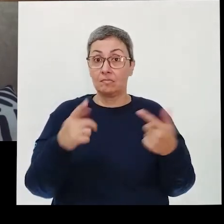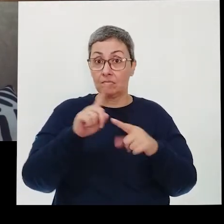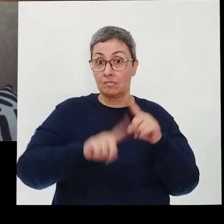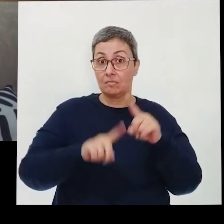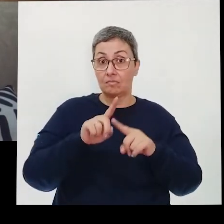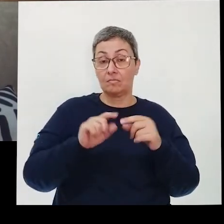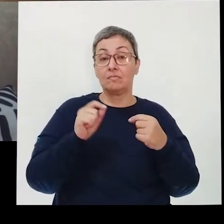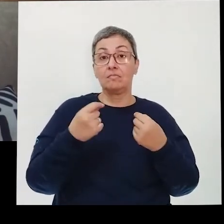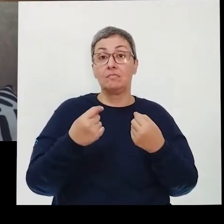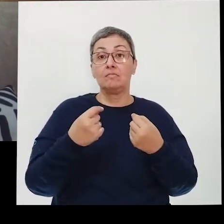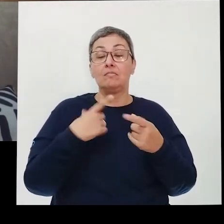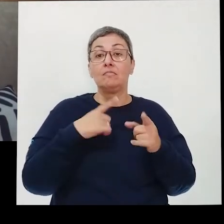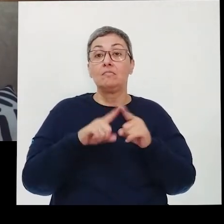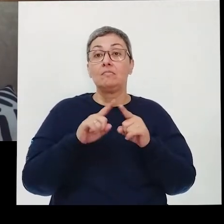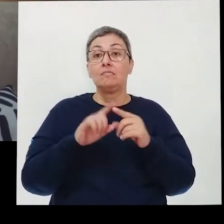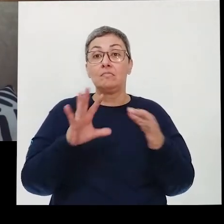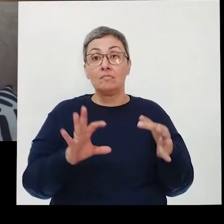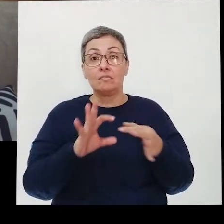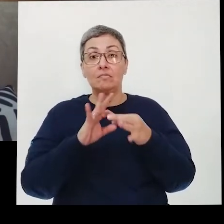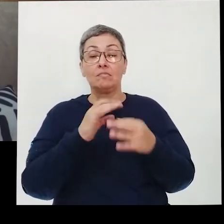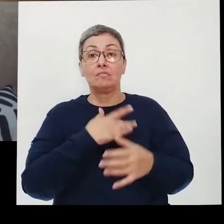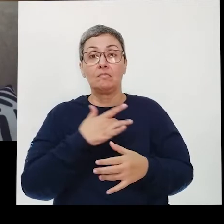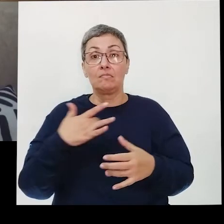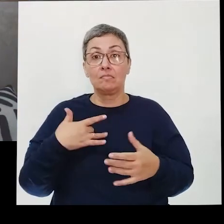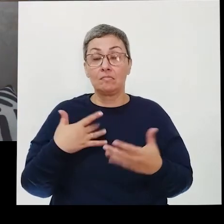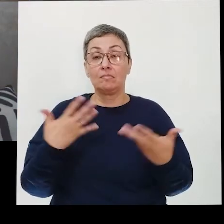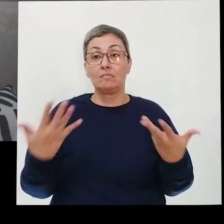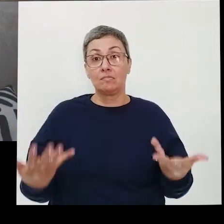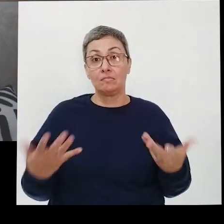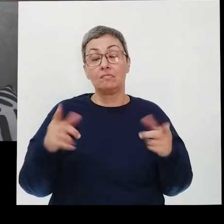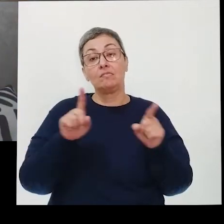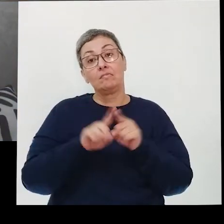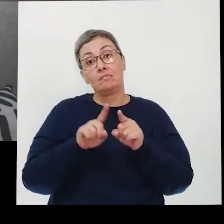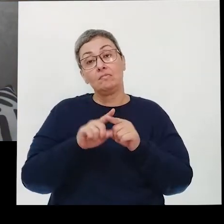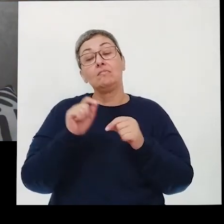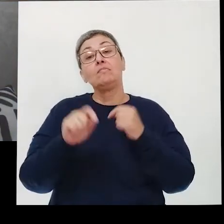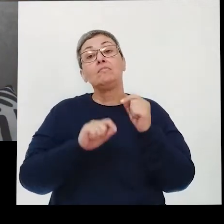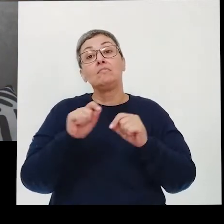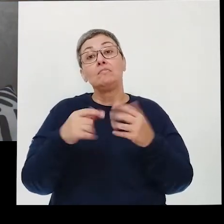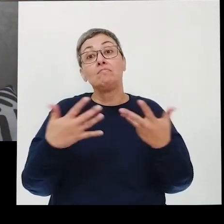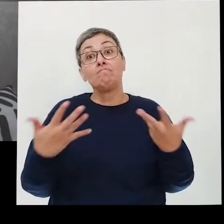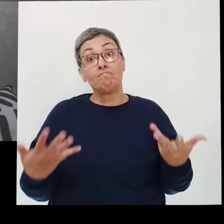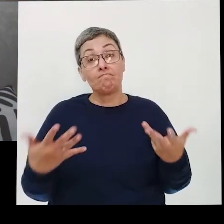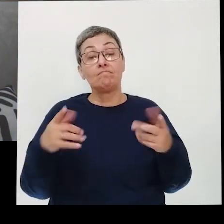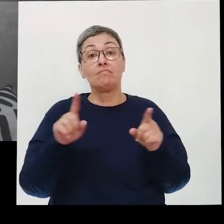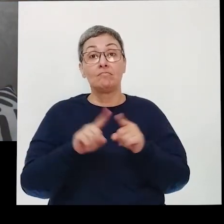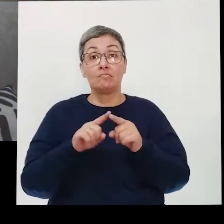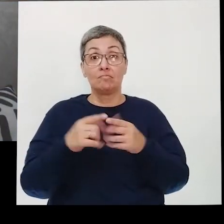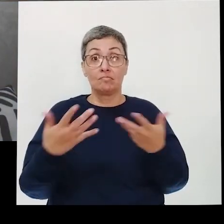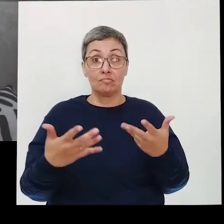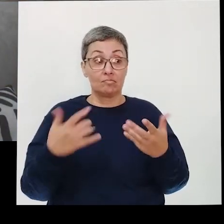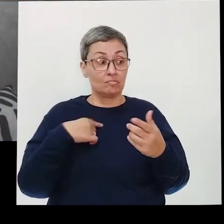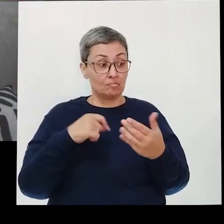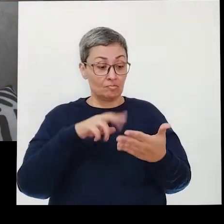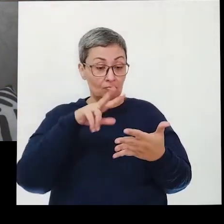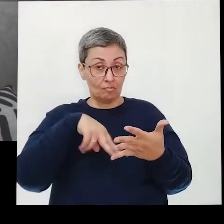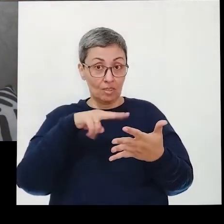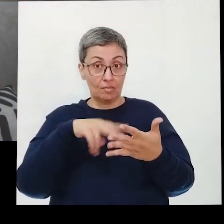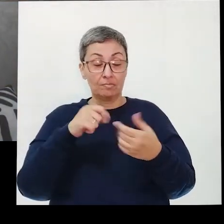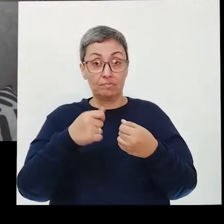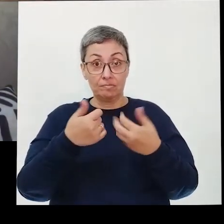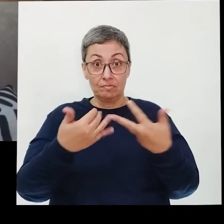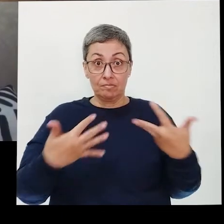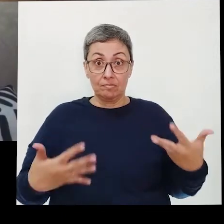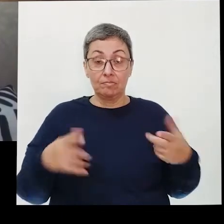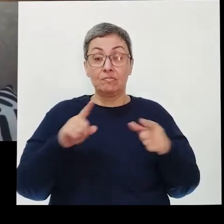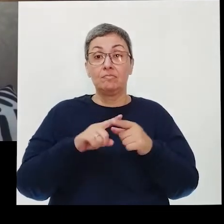serviços que são ligados à saúde. Bom, e que serviços e produtos são esses? Eu estou aqui com uma colinha que eu vou ler, porque é